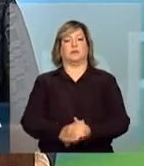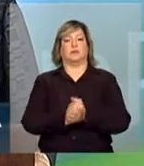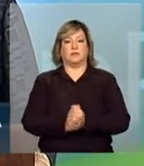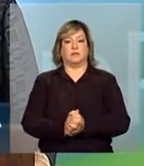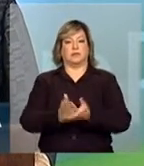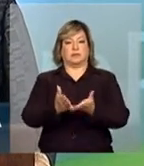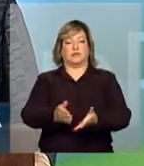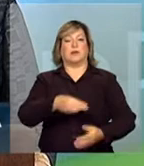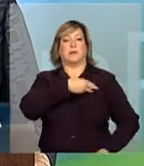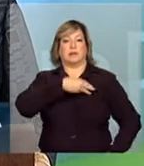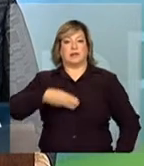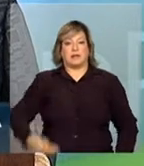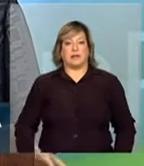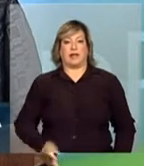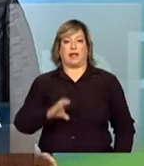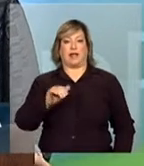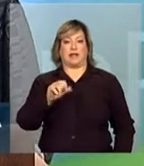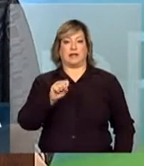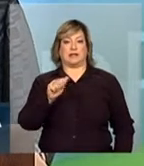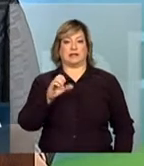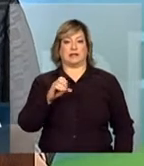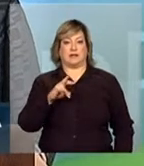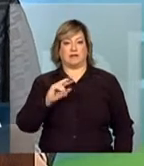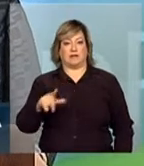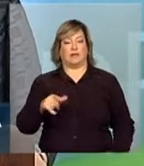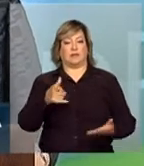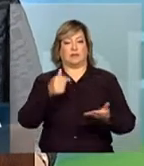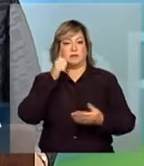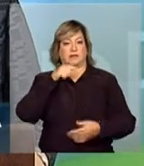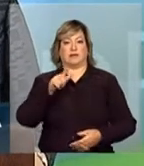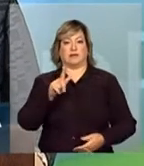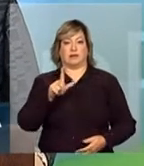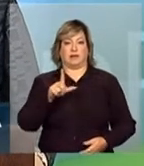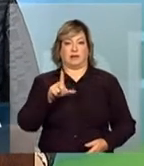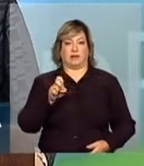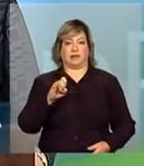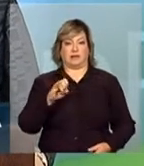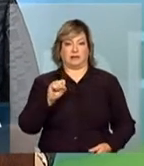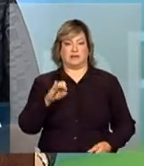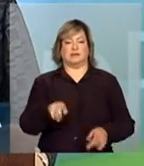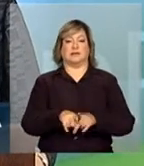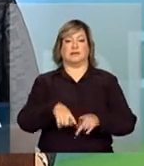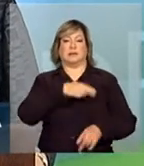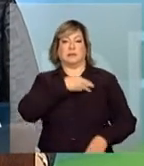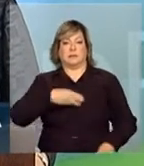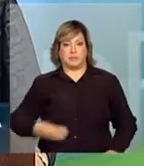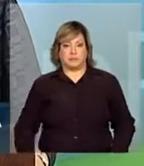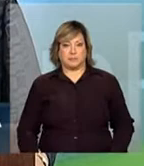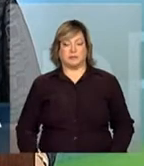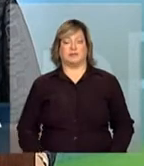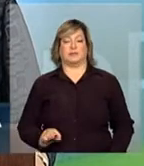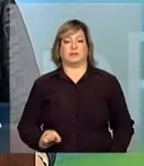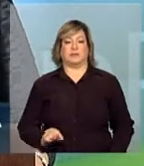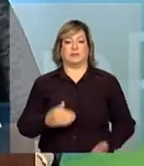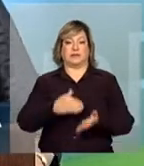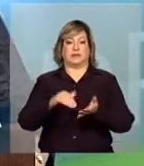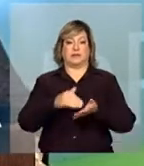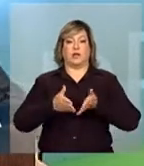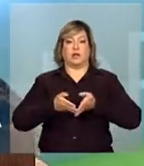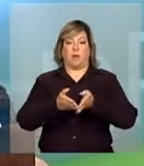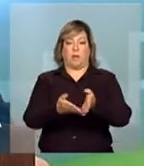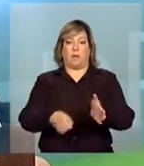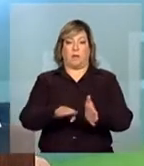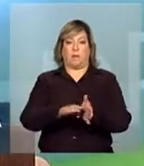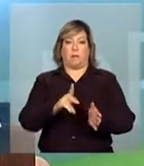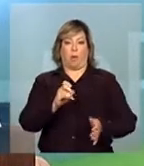a ministra-chefe da Casa Civil e o ministro-chefe da Secretaria dos Portos pelo fato de